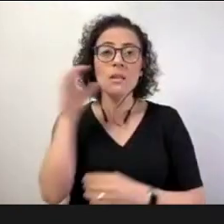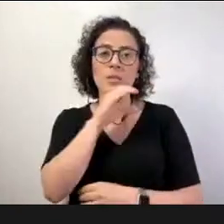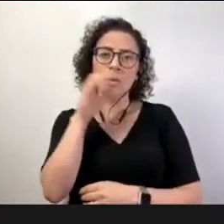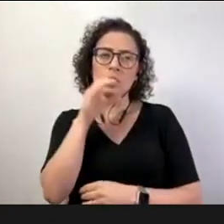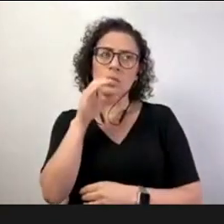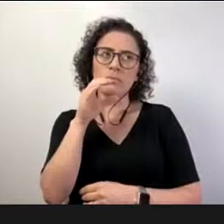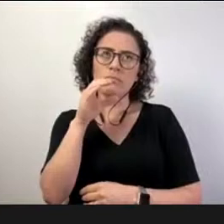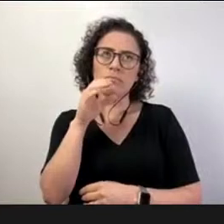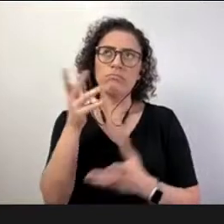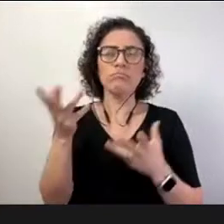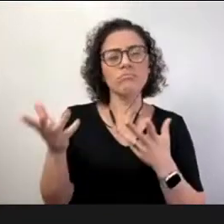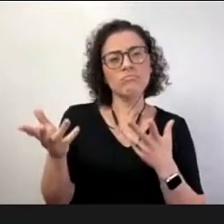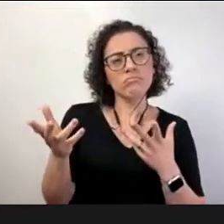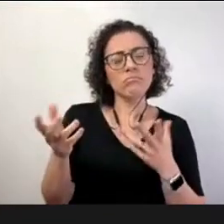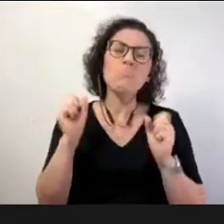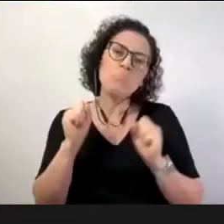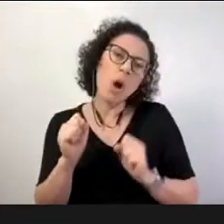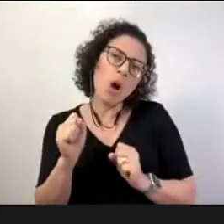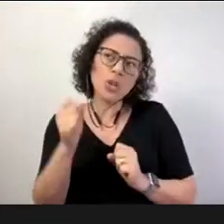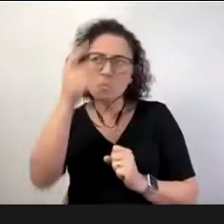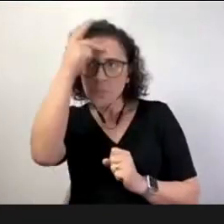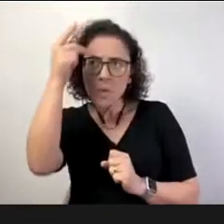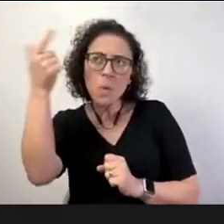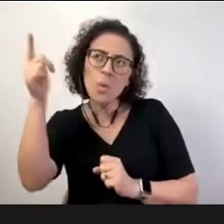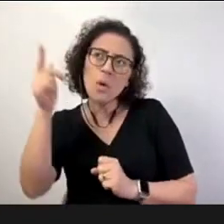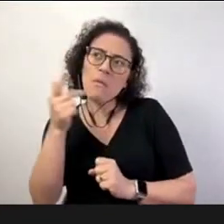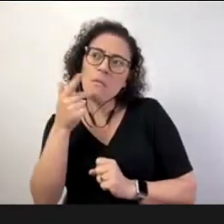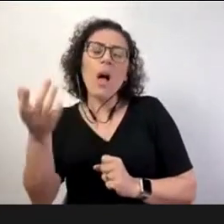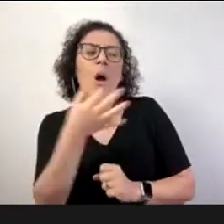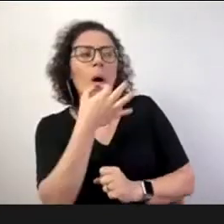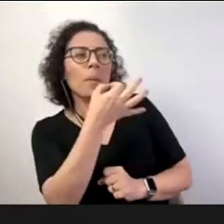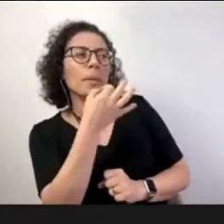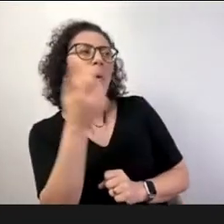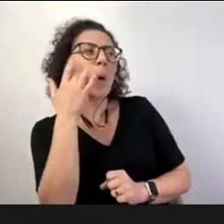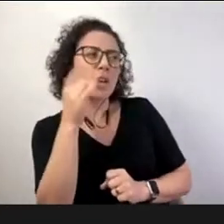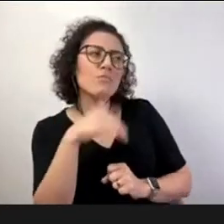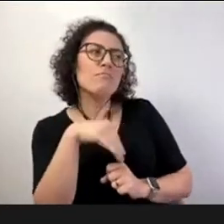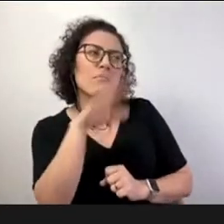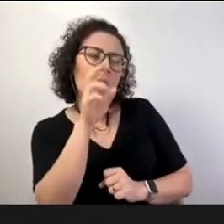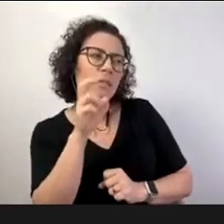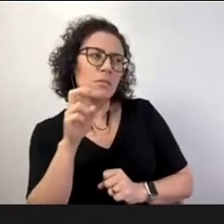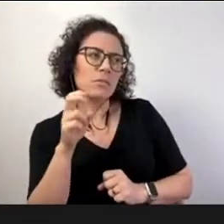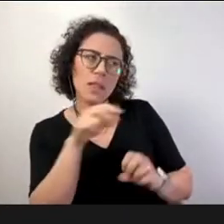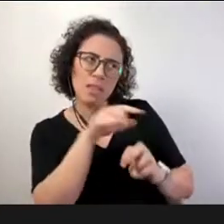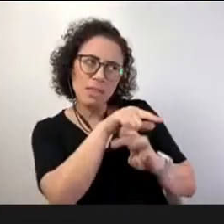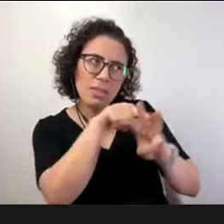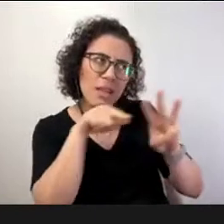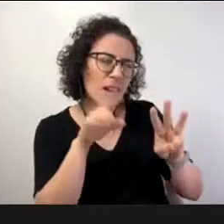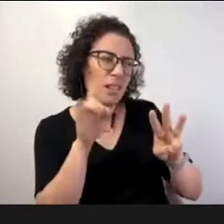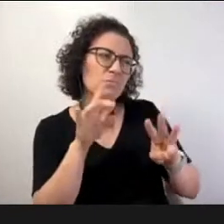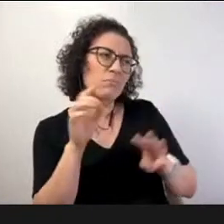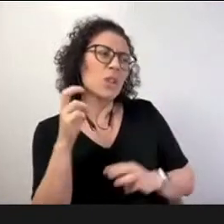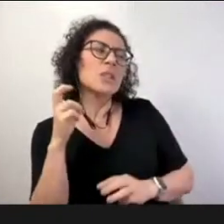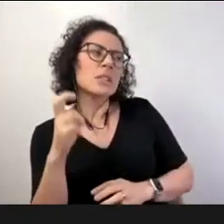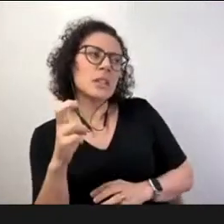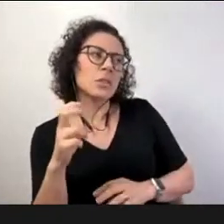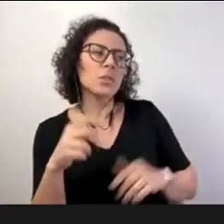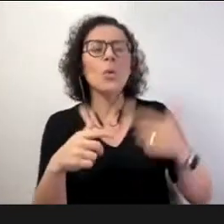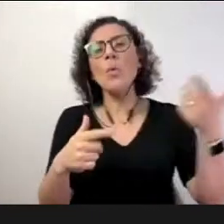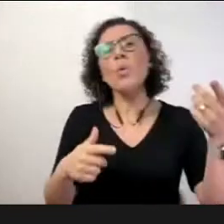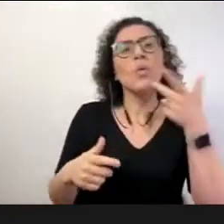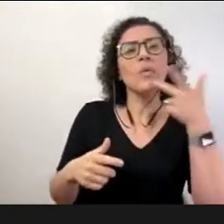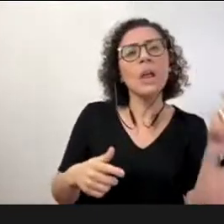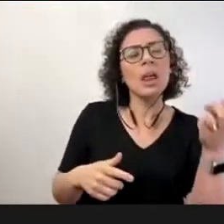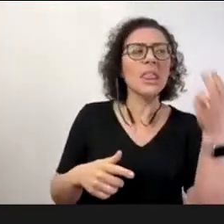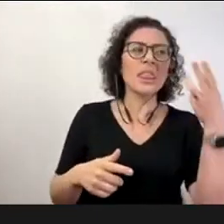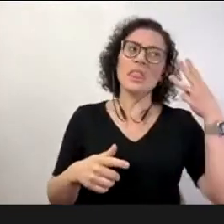talvez outras pessoas pudessem dizer outras ou em vez de dizer três dizerem cinco ou trinta, mas para mim o que é